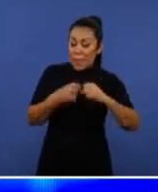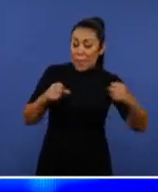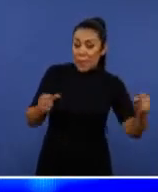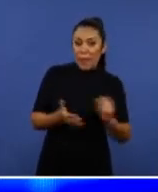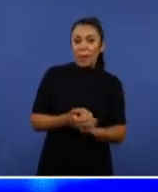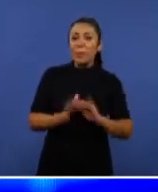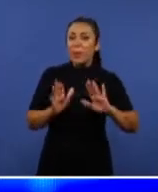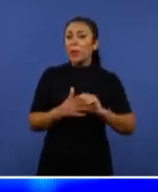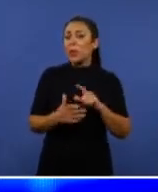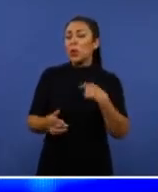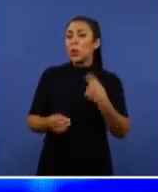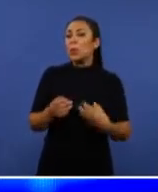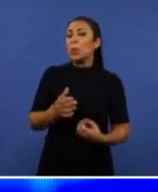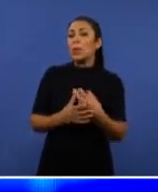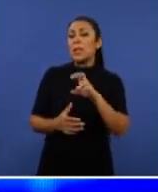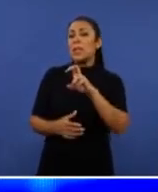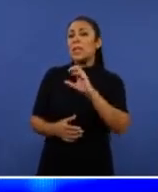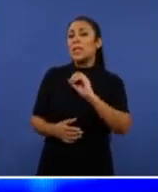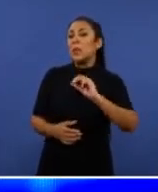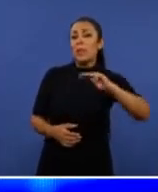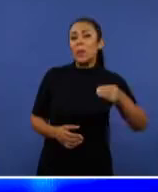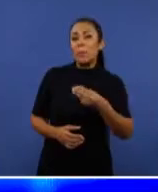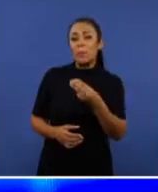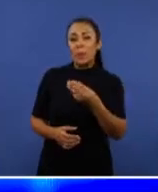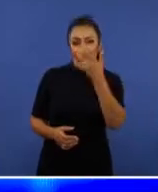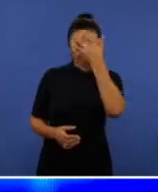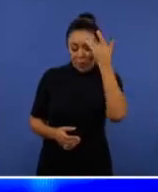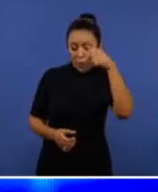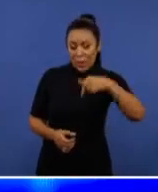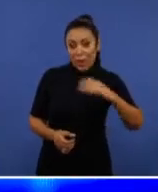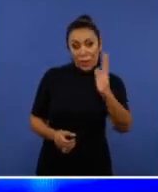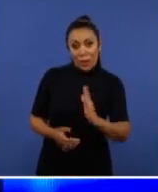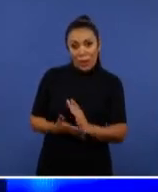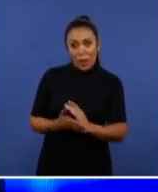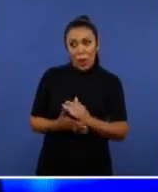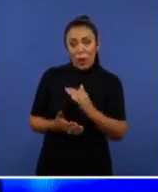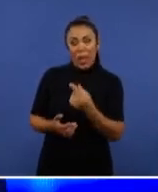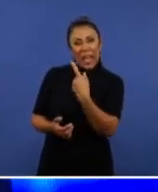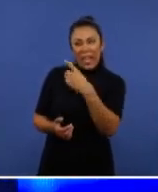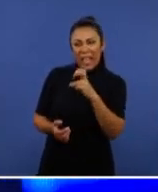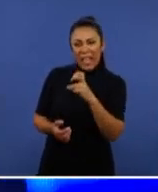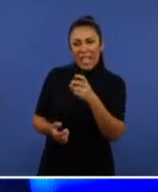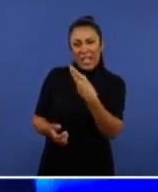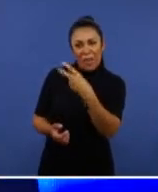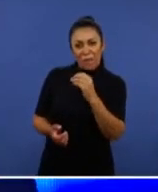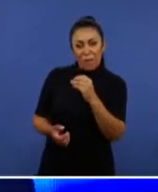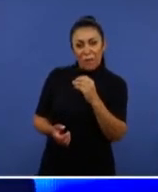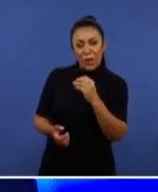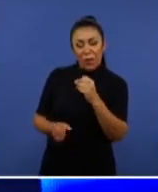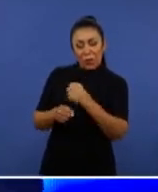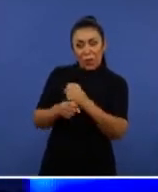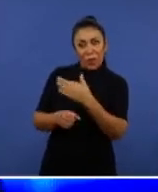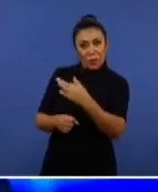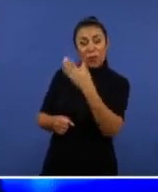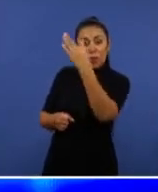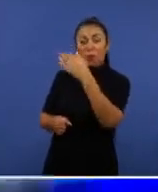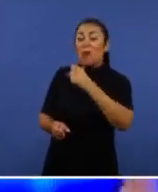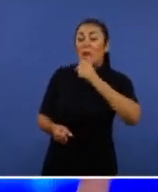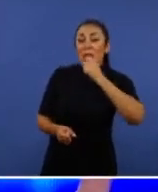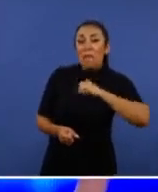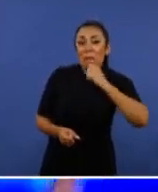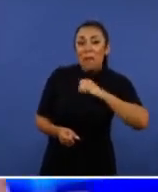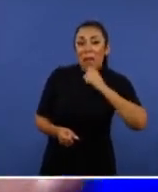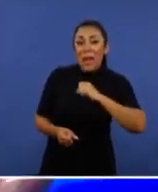50 milhões de brasileiros em números redondos vão envelhecer daqui 15, 20 anos, senadora, e não vão ter